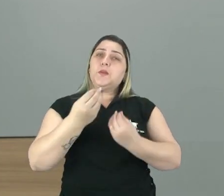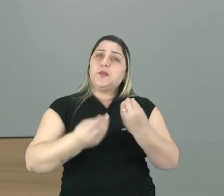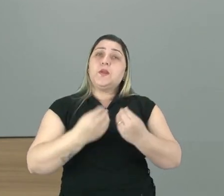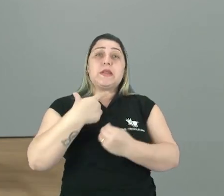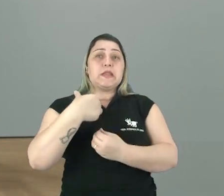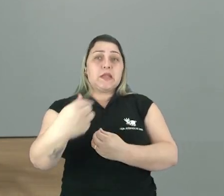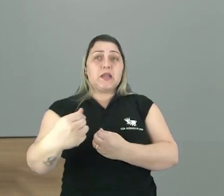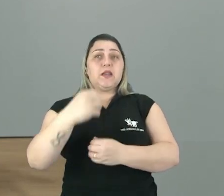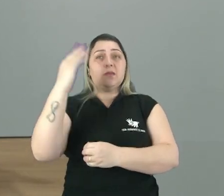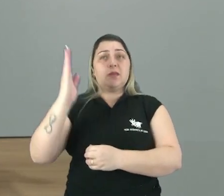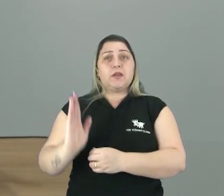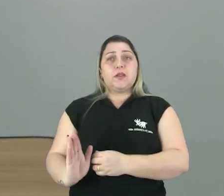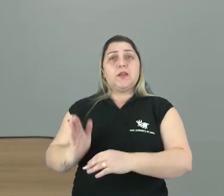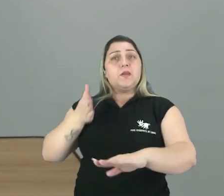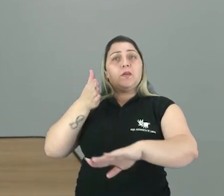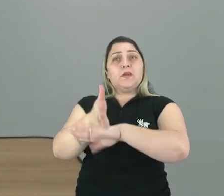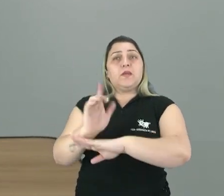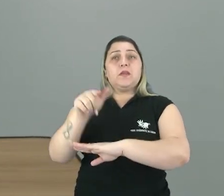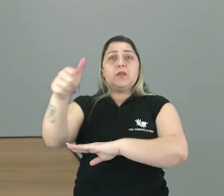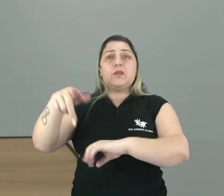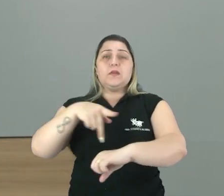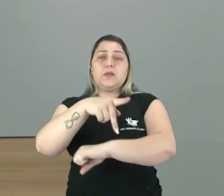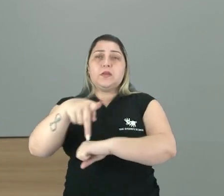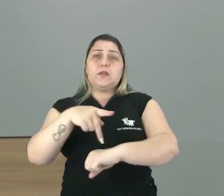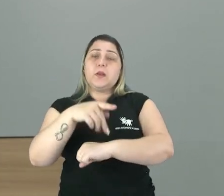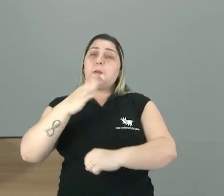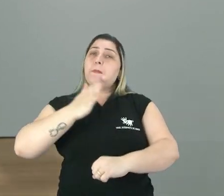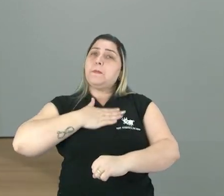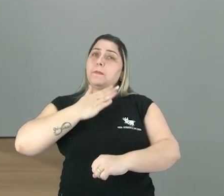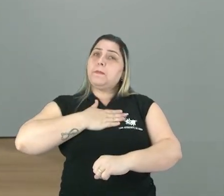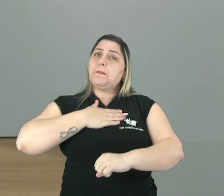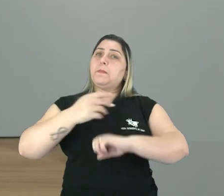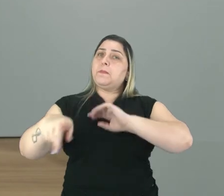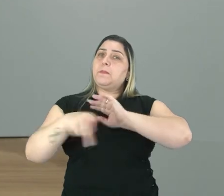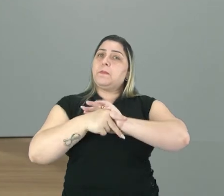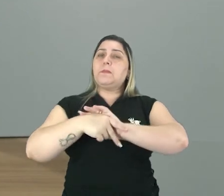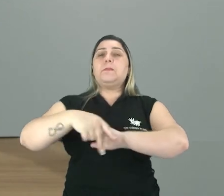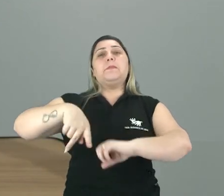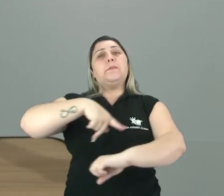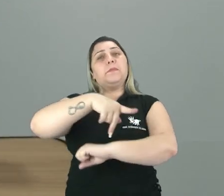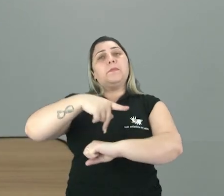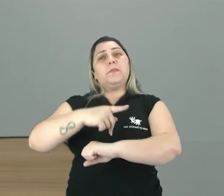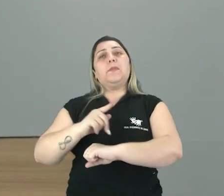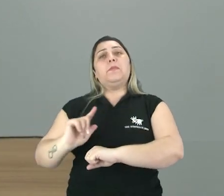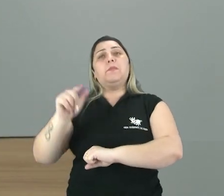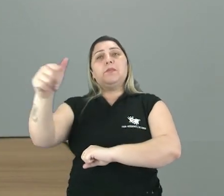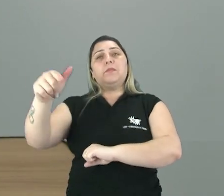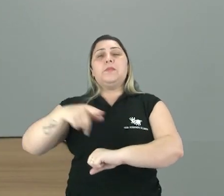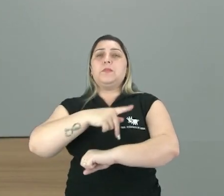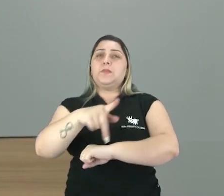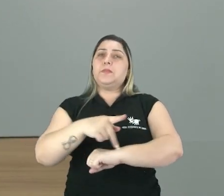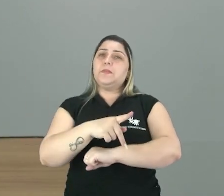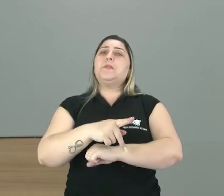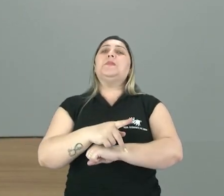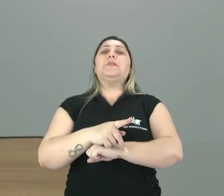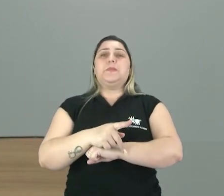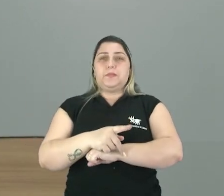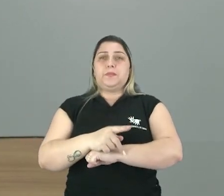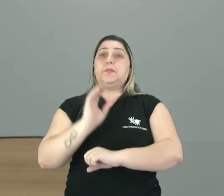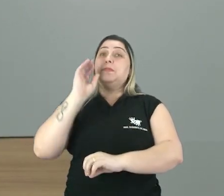Brasil. E ir para outros países. Eu estou saindo do meu país. Para ir para outro país. Então aí. uma migração.